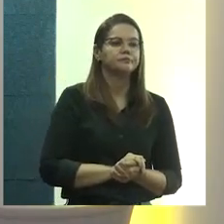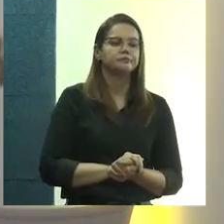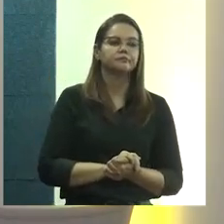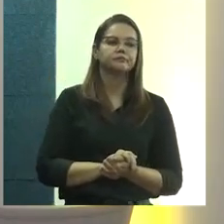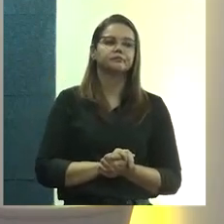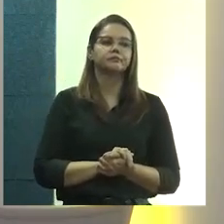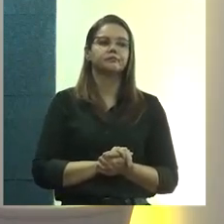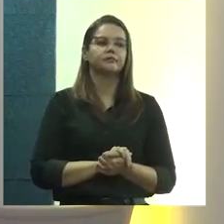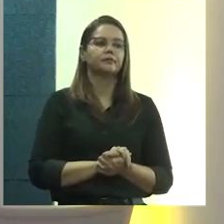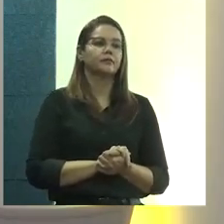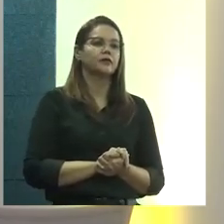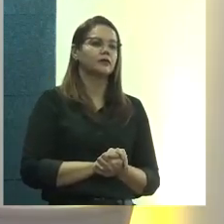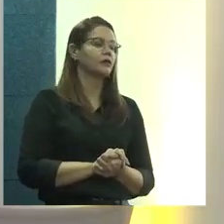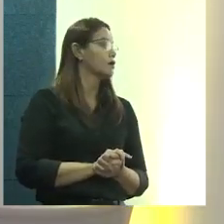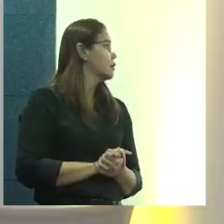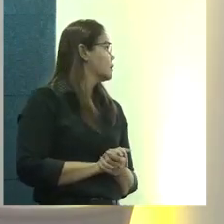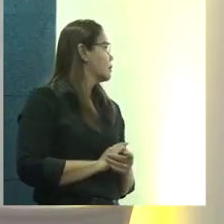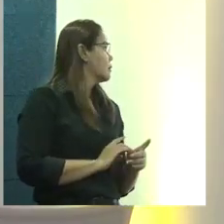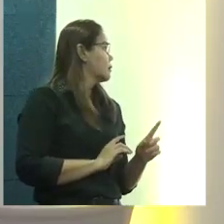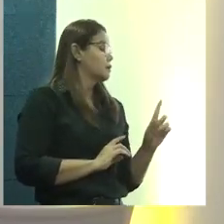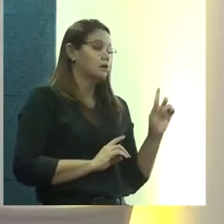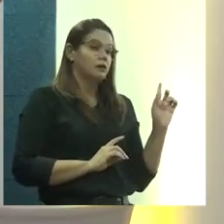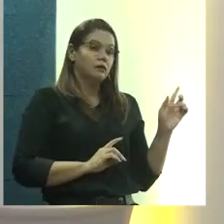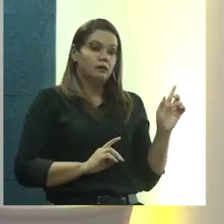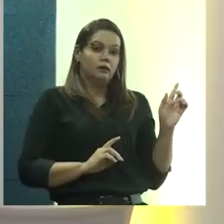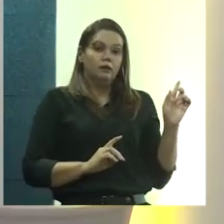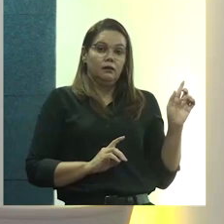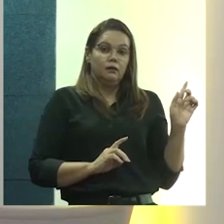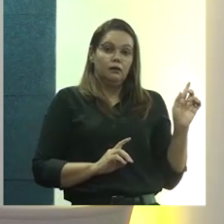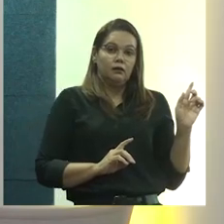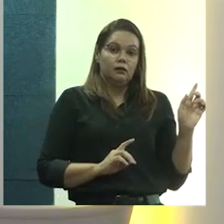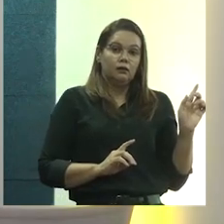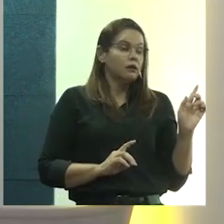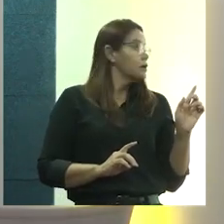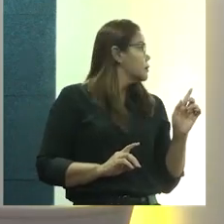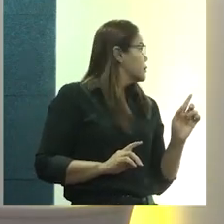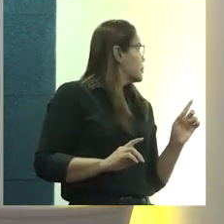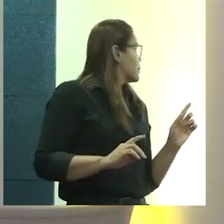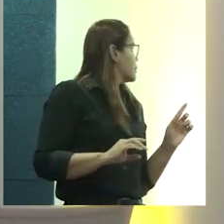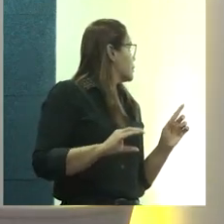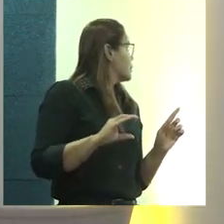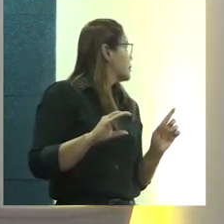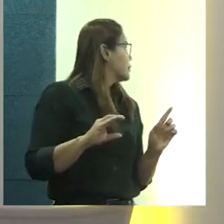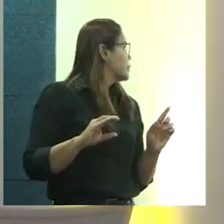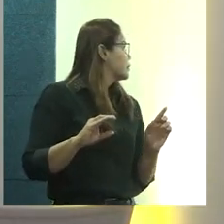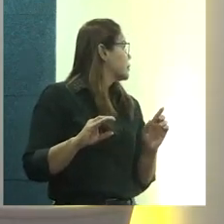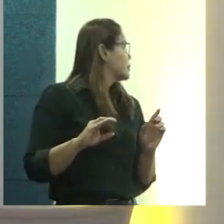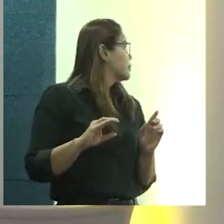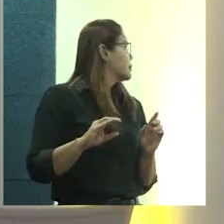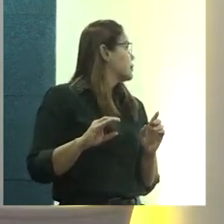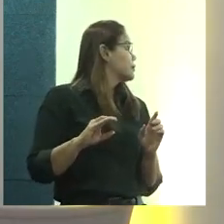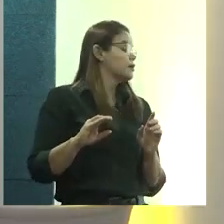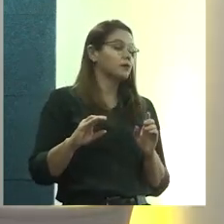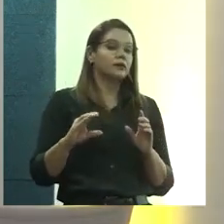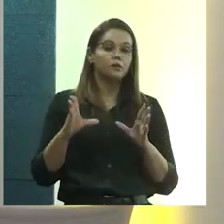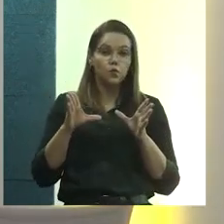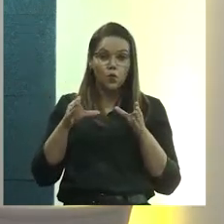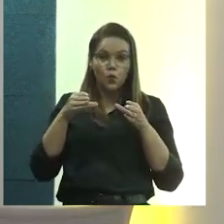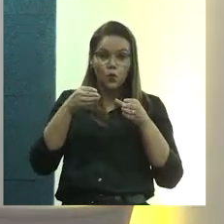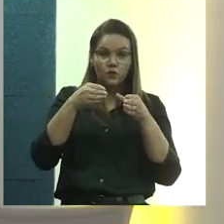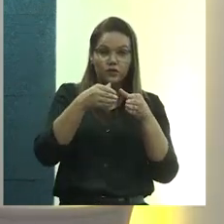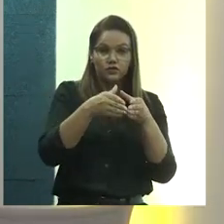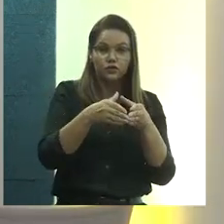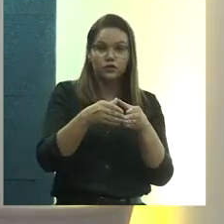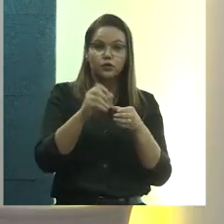Então, ações convergentes, né? Eu acho que é muito importante isso, a gente ter, então, a extensão, a pesquisa e ensino